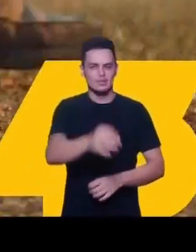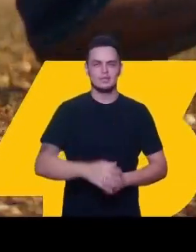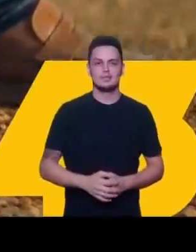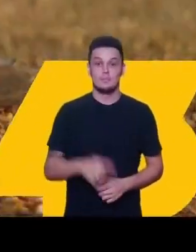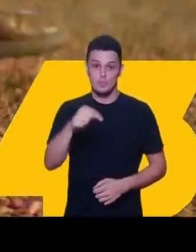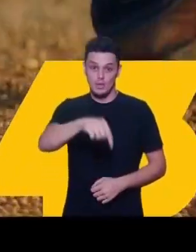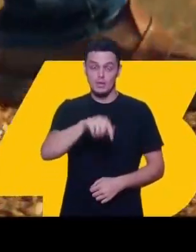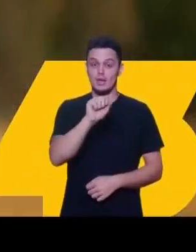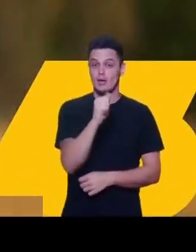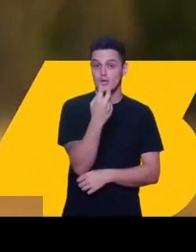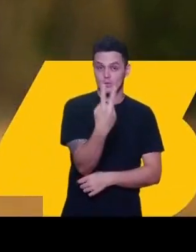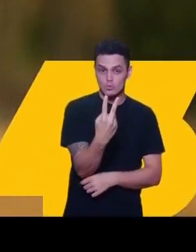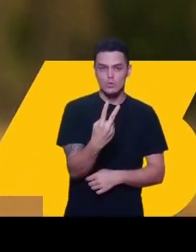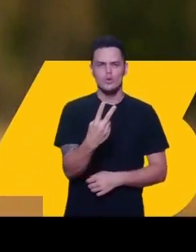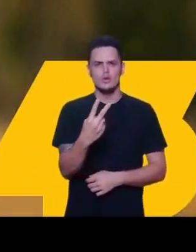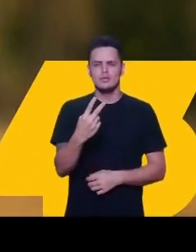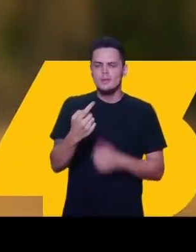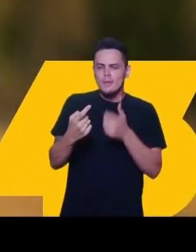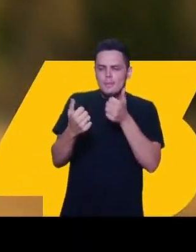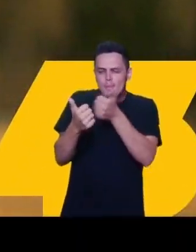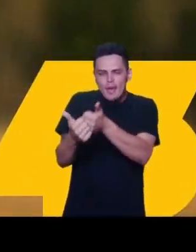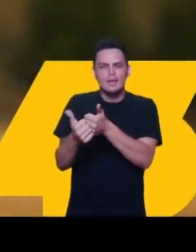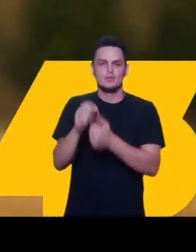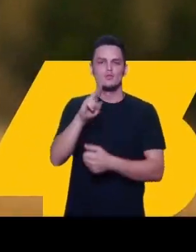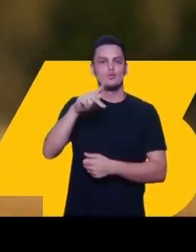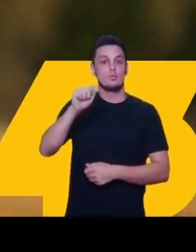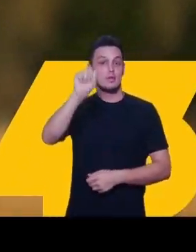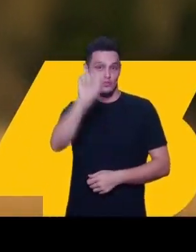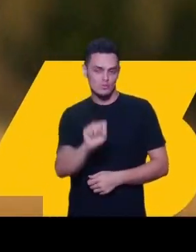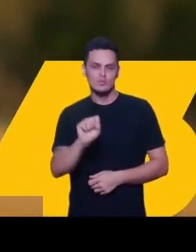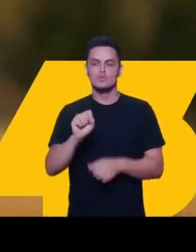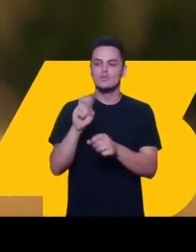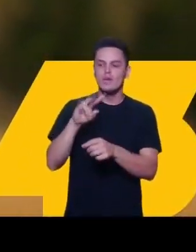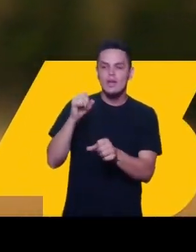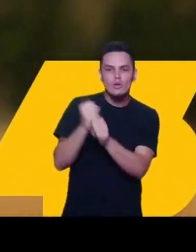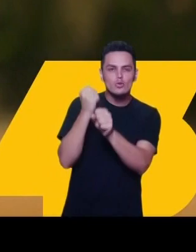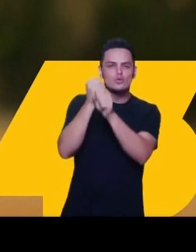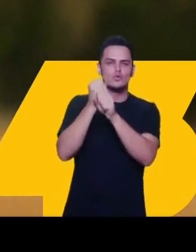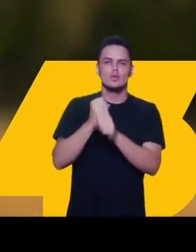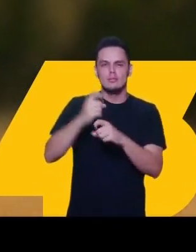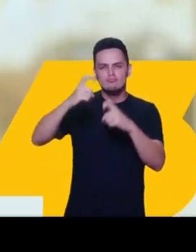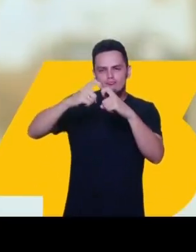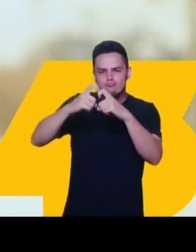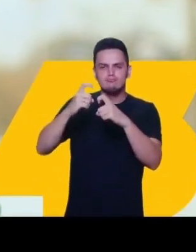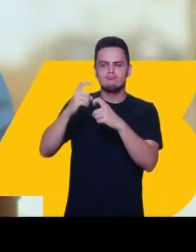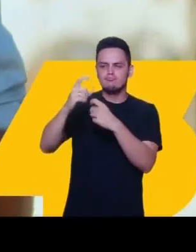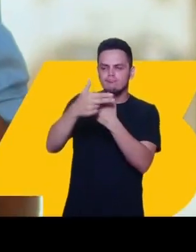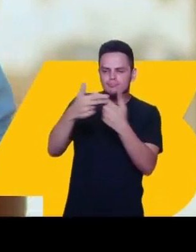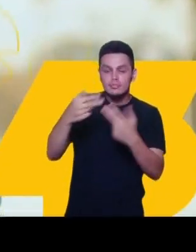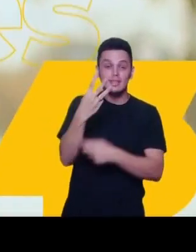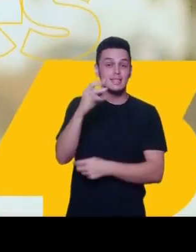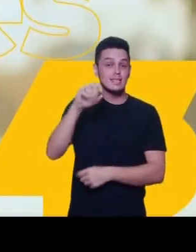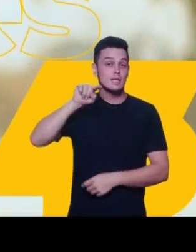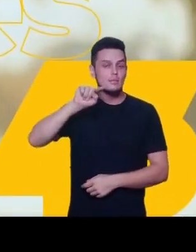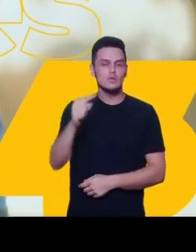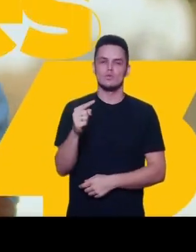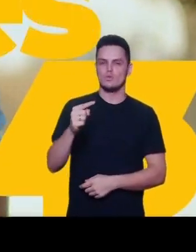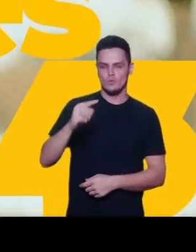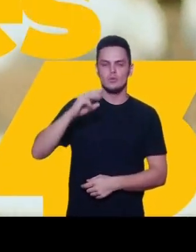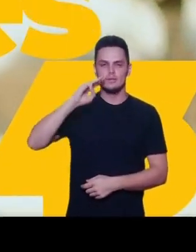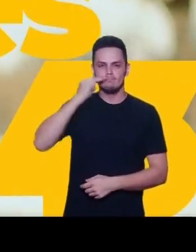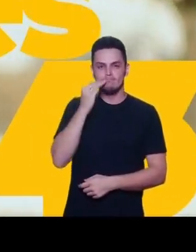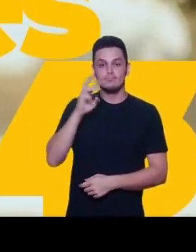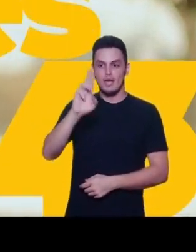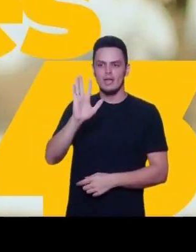obra, não disse? Aqui no Olímpio 2, do ladinho da UPA-SU, iremos construir uma policlínica, 30 milhões de reais,